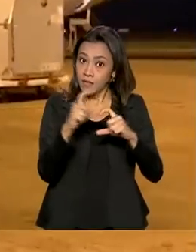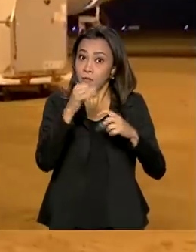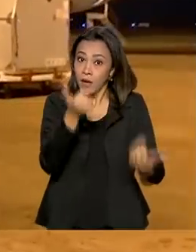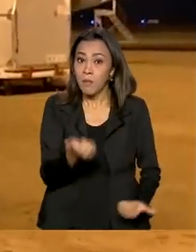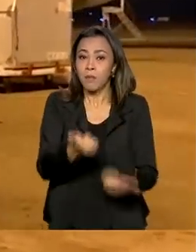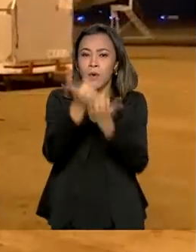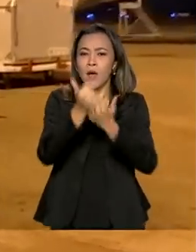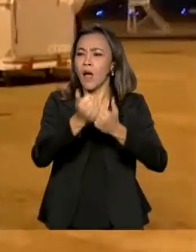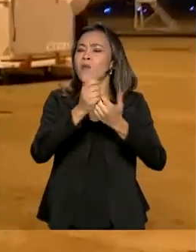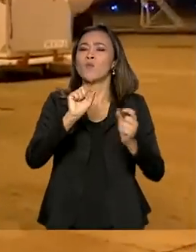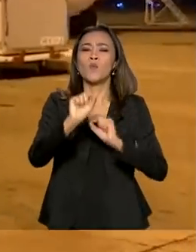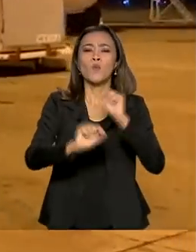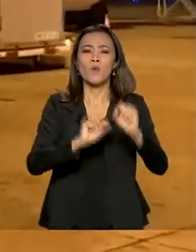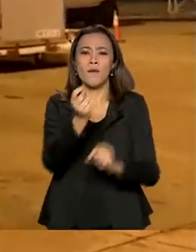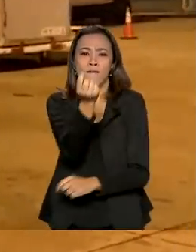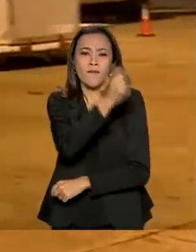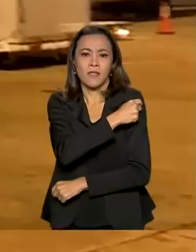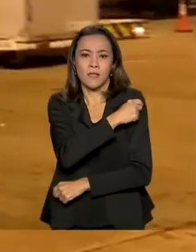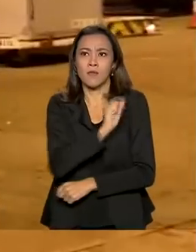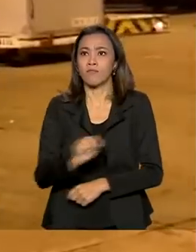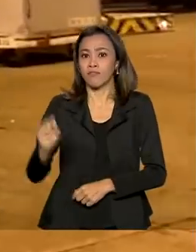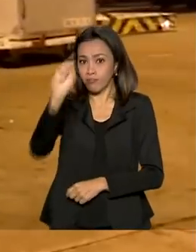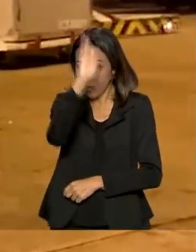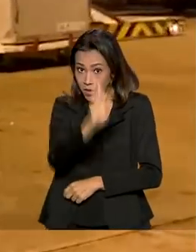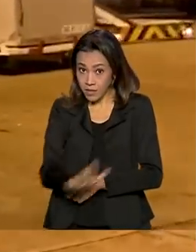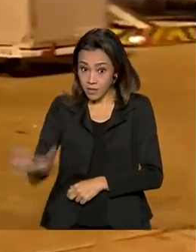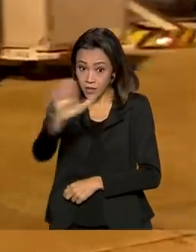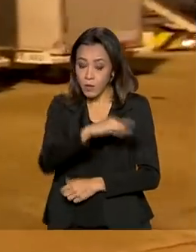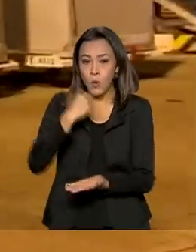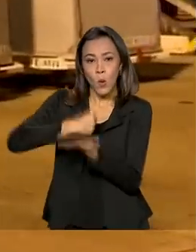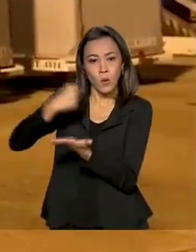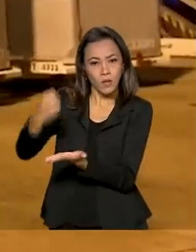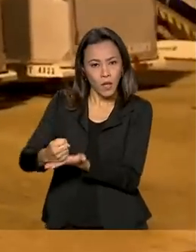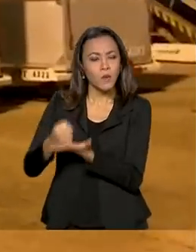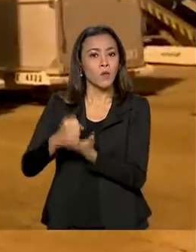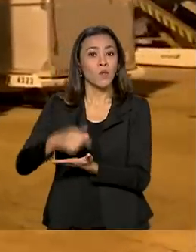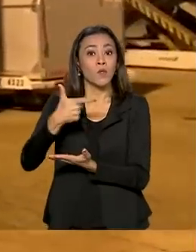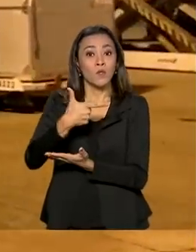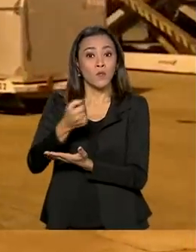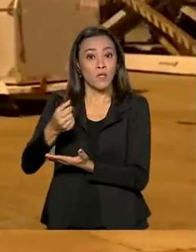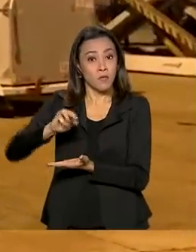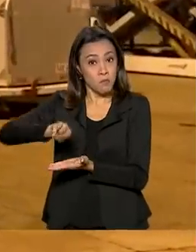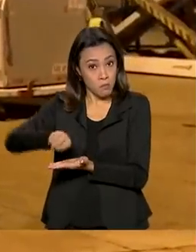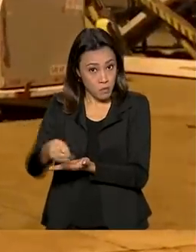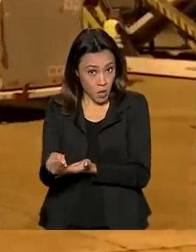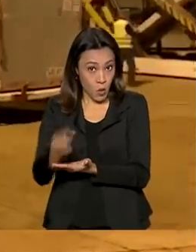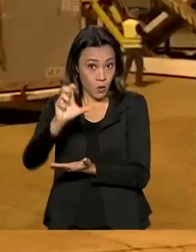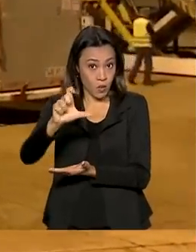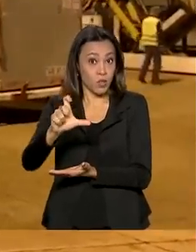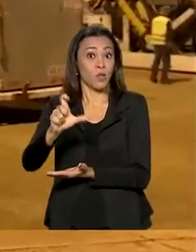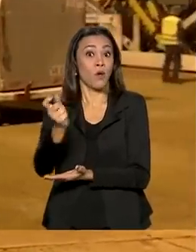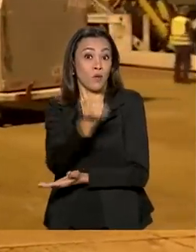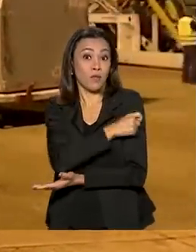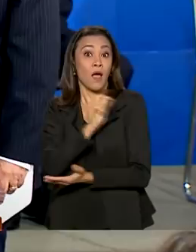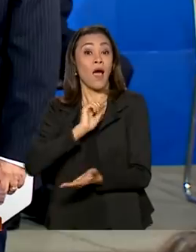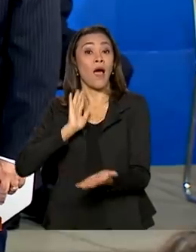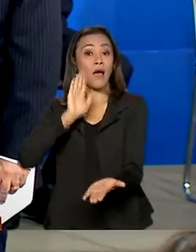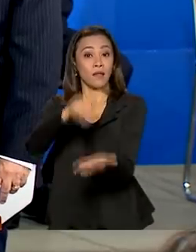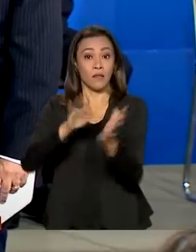vacinação no país. O contrato com a farmacêutica prevê 200 milhões de doses até o fim deste ano.